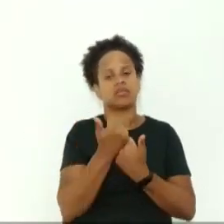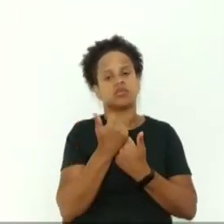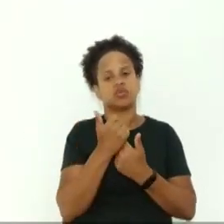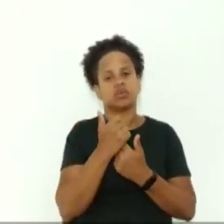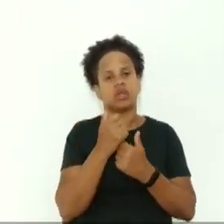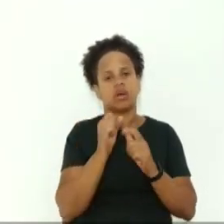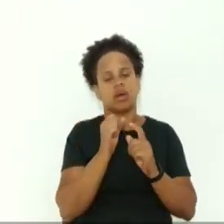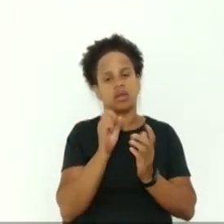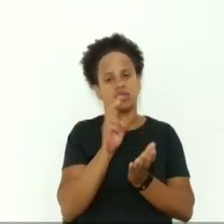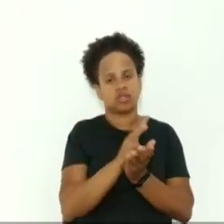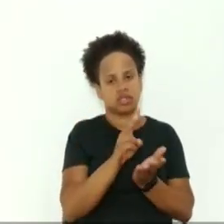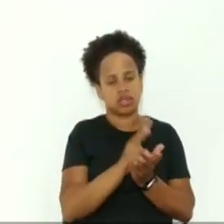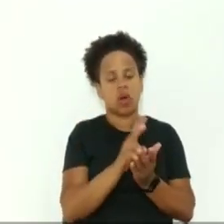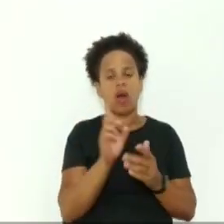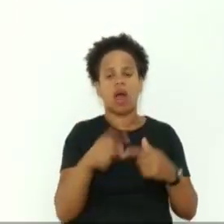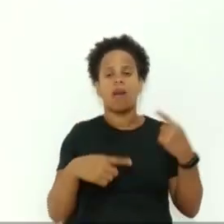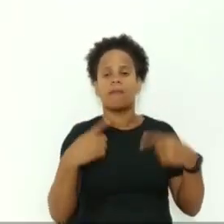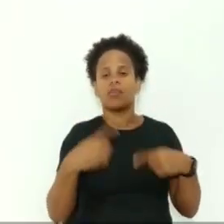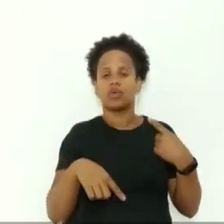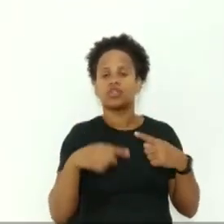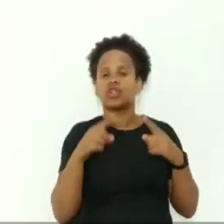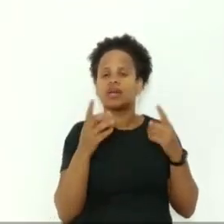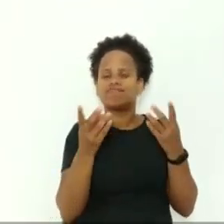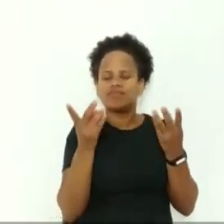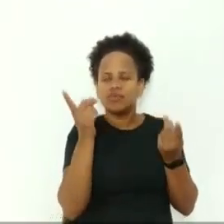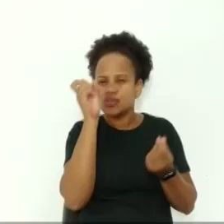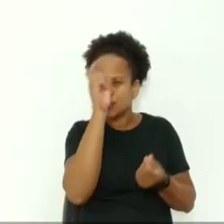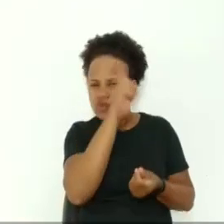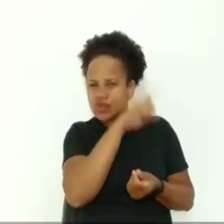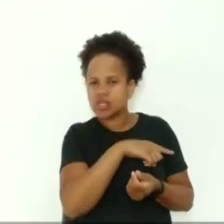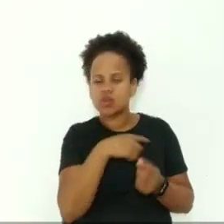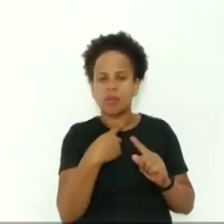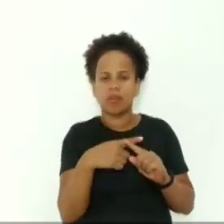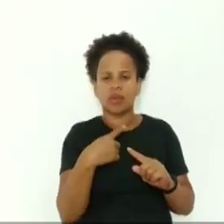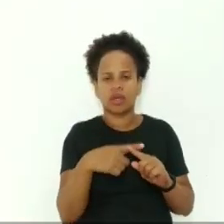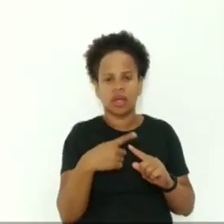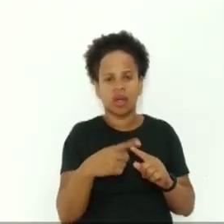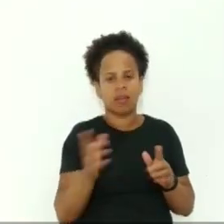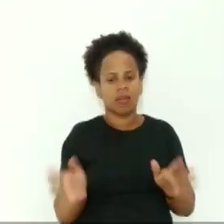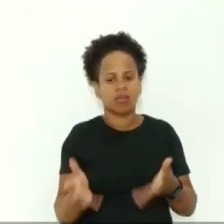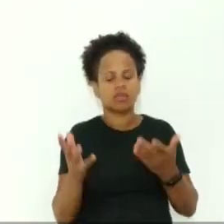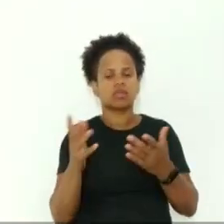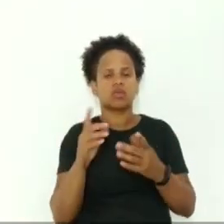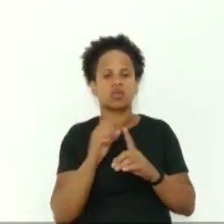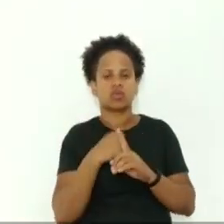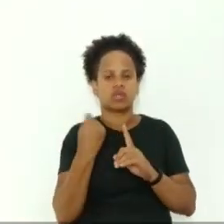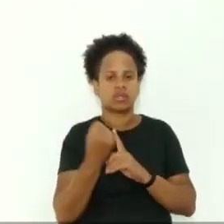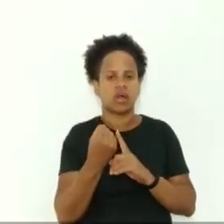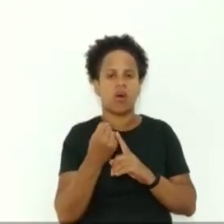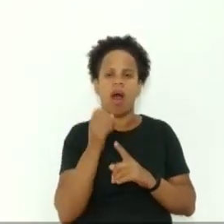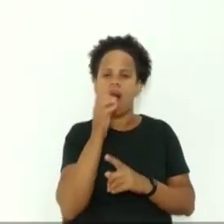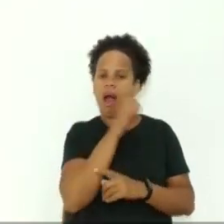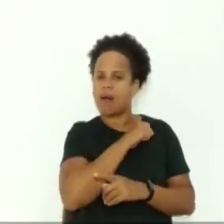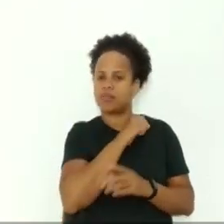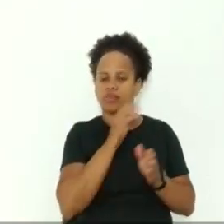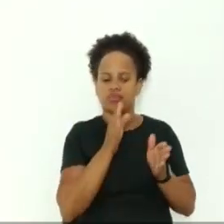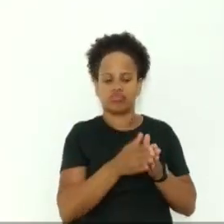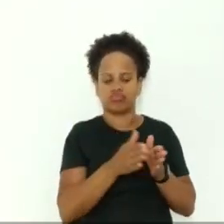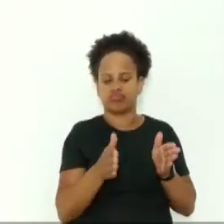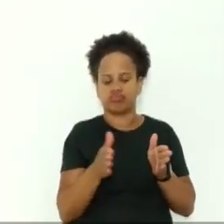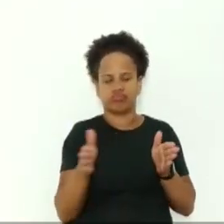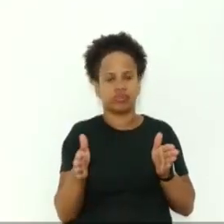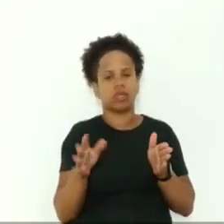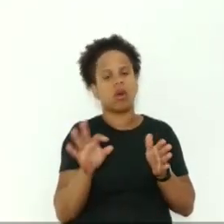delicada, porque você não consegue a promoção social a curto e médio prazo, é a longo prazo. E você promover,